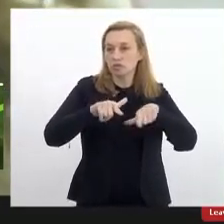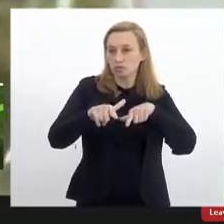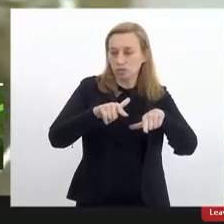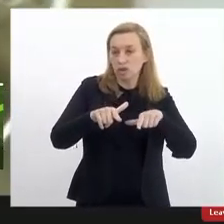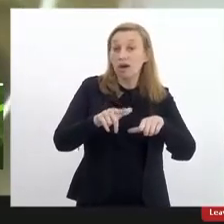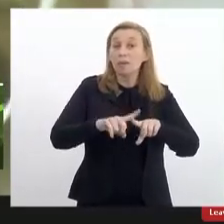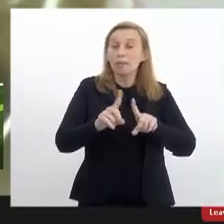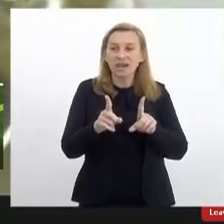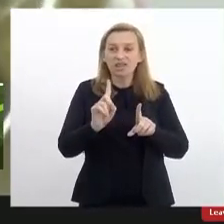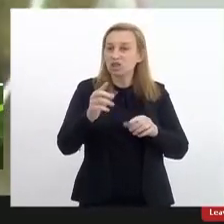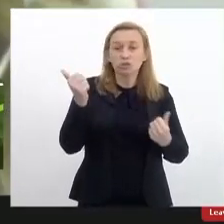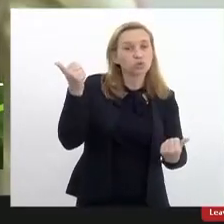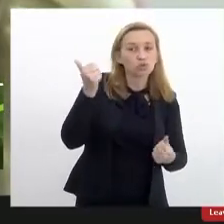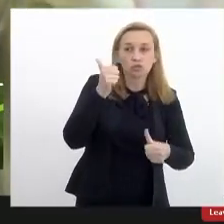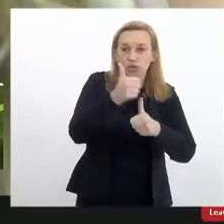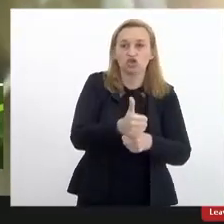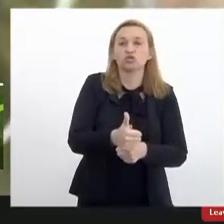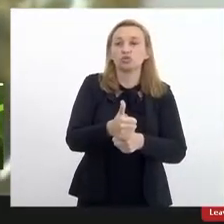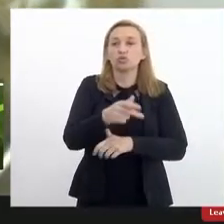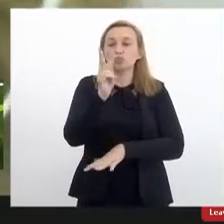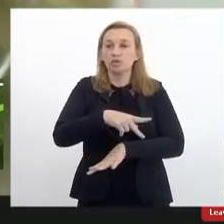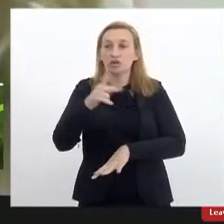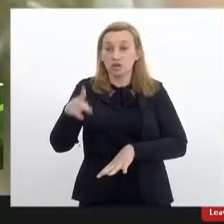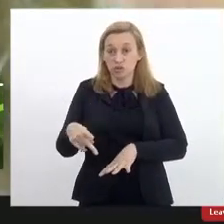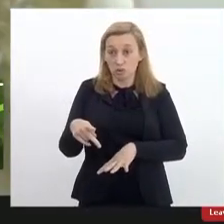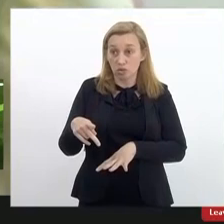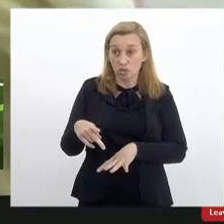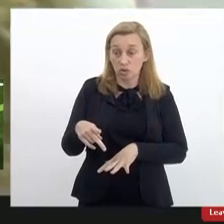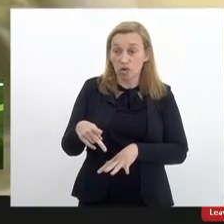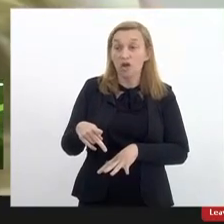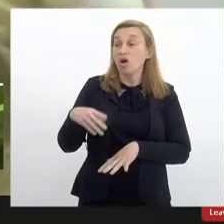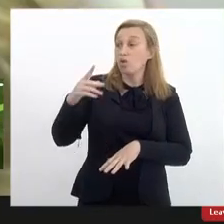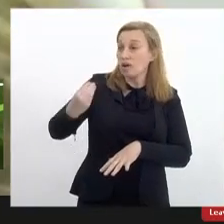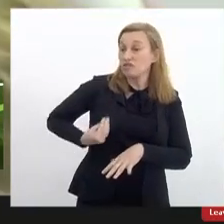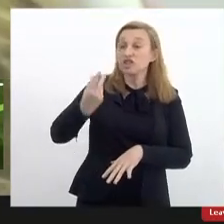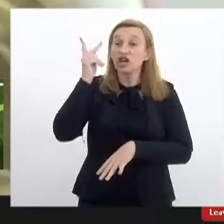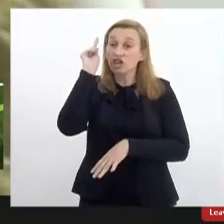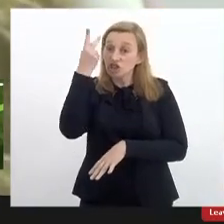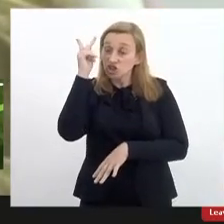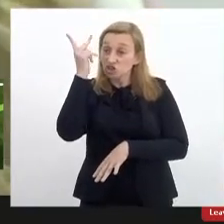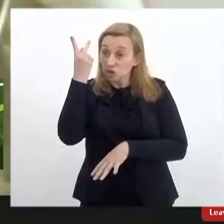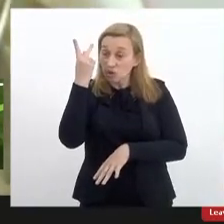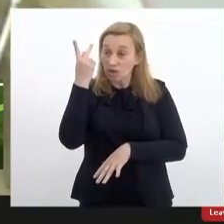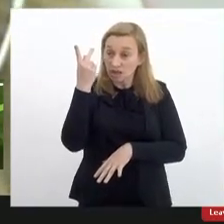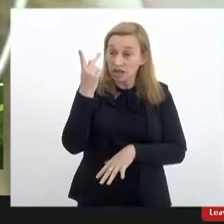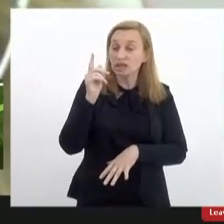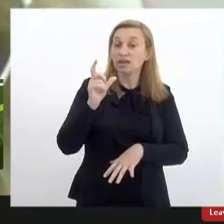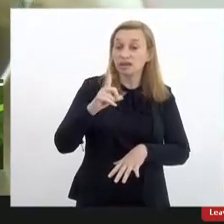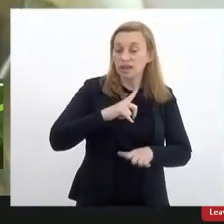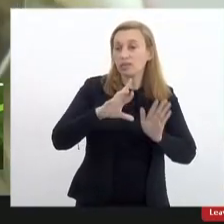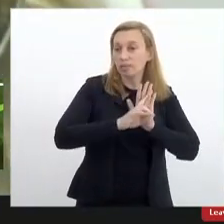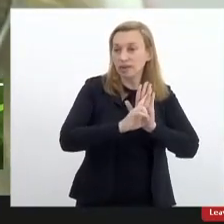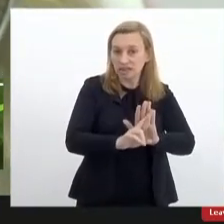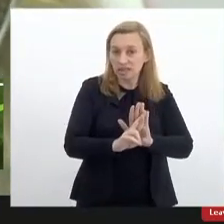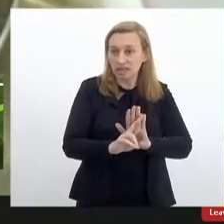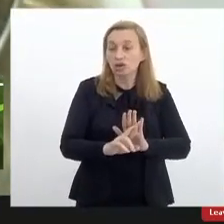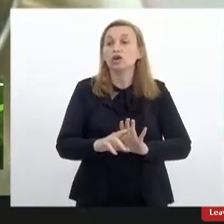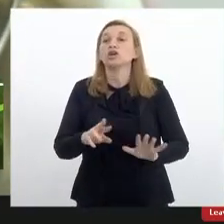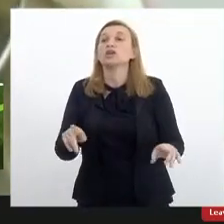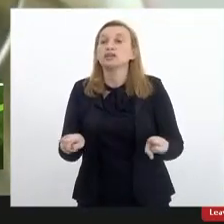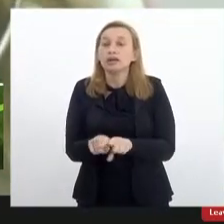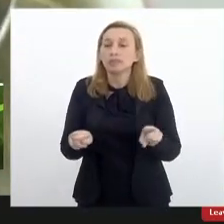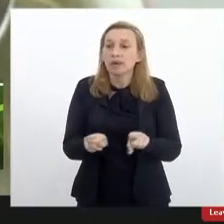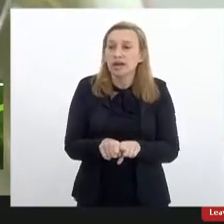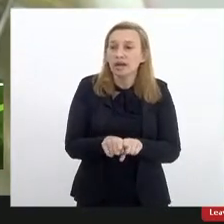não é tutor não é mentor o professor é professor tem uma luta histórica que é uma categoria forte que tem uma representação sobretudo